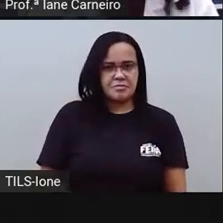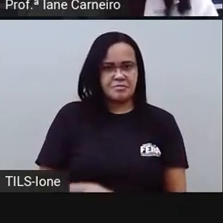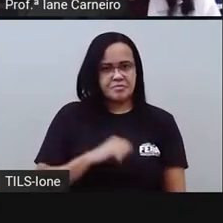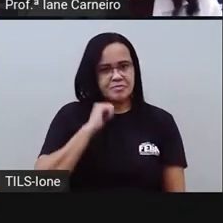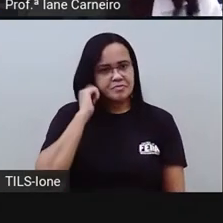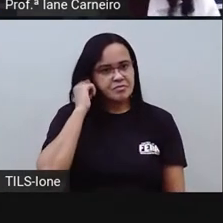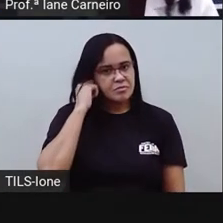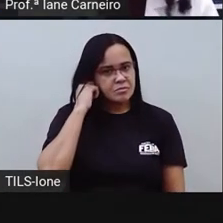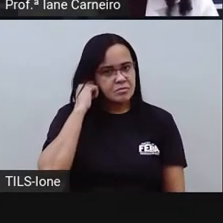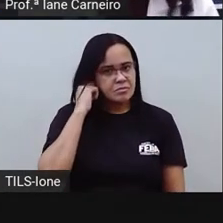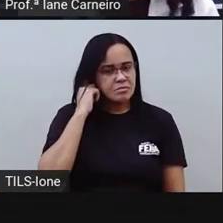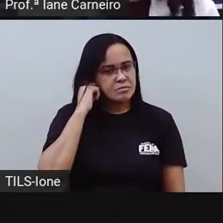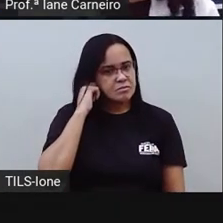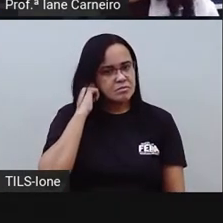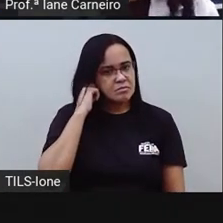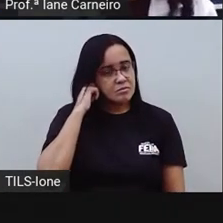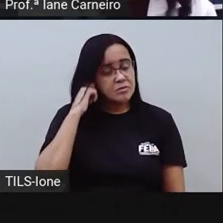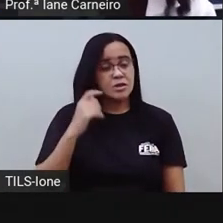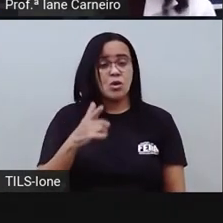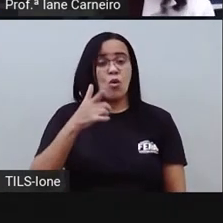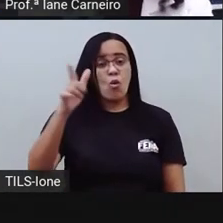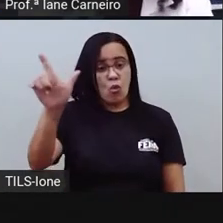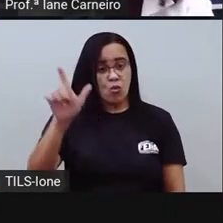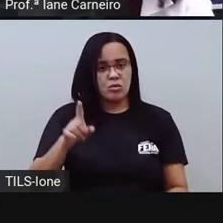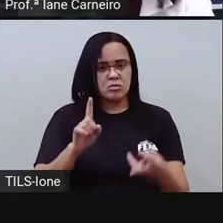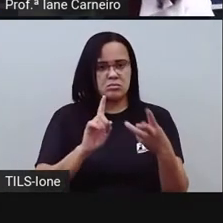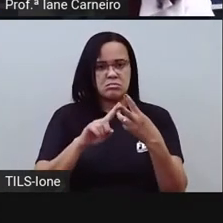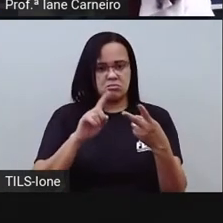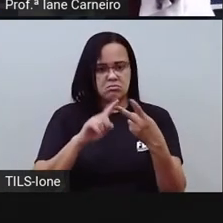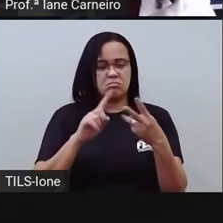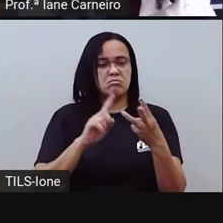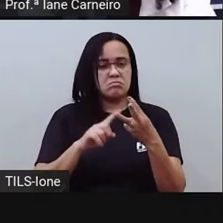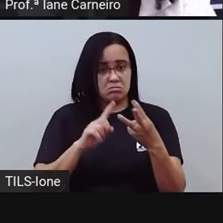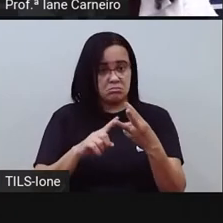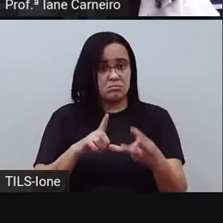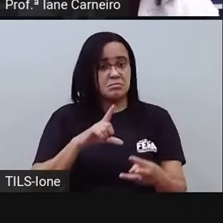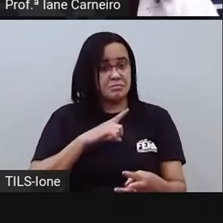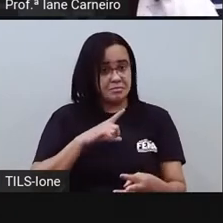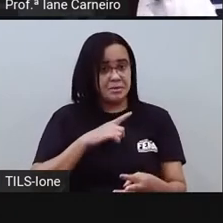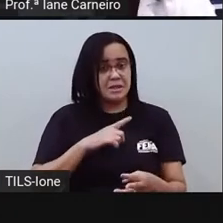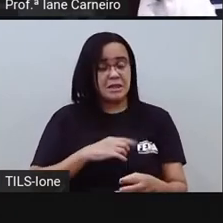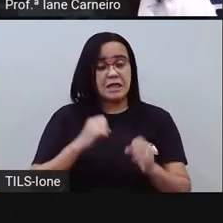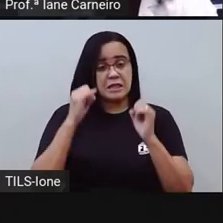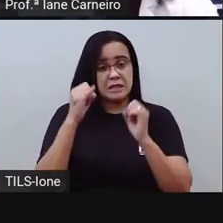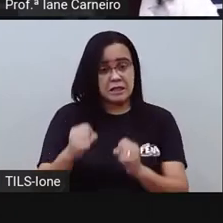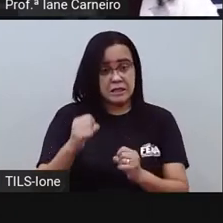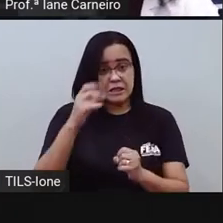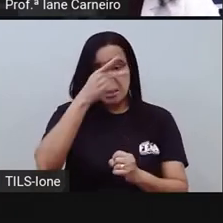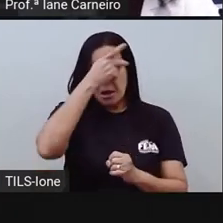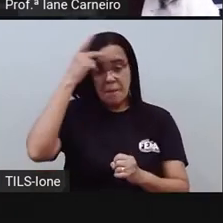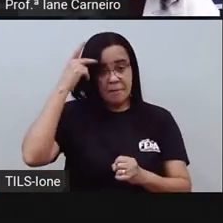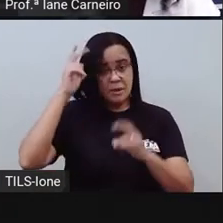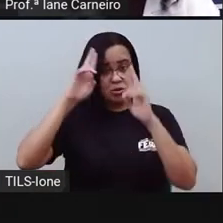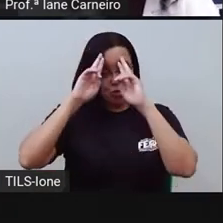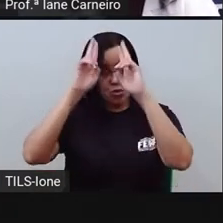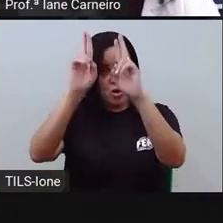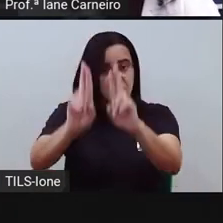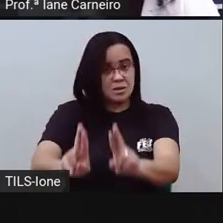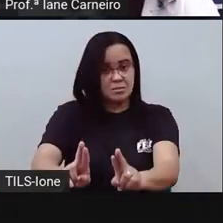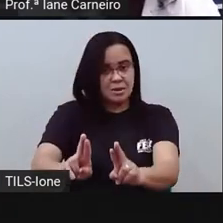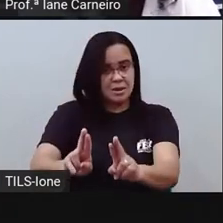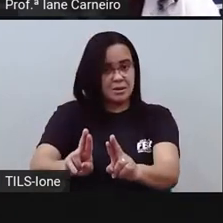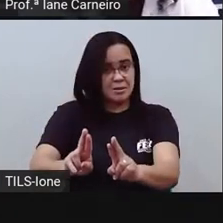Outra coisa, né, que acontece quando as pessoas não respeitam as diferenças, né? Quando as pessoas não respeitam a